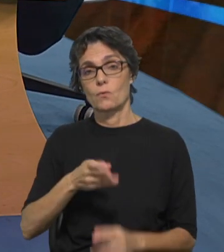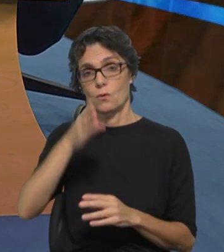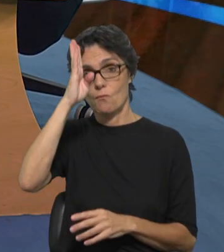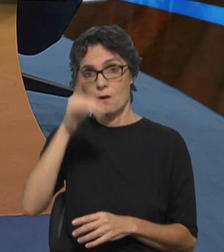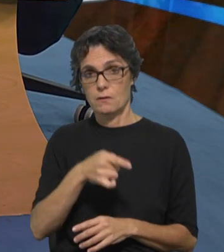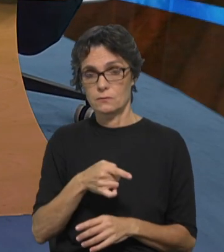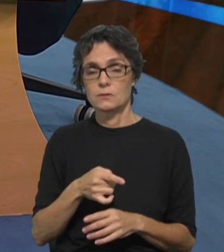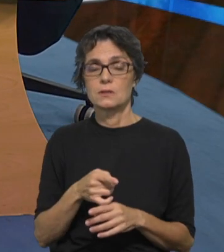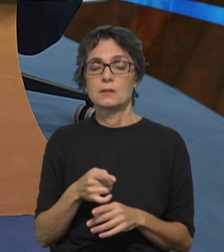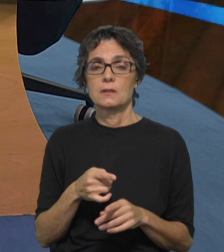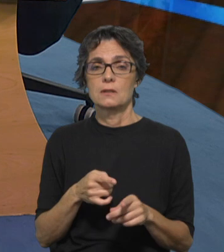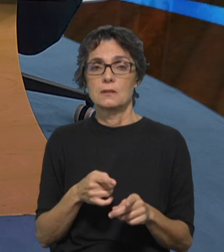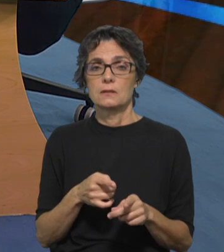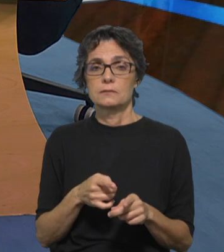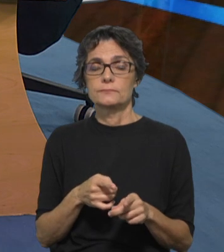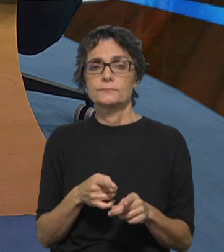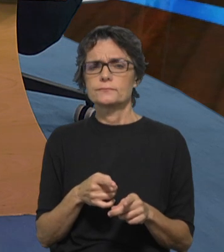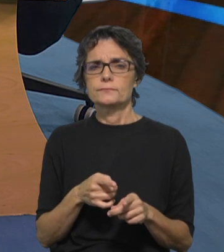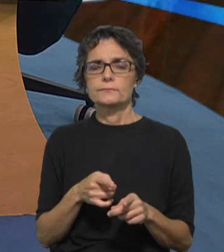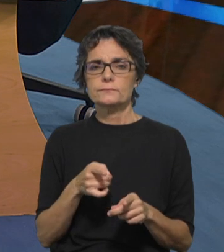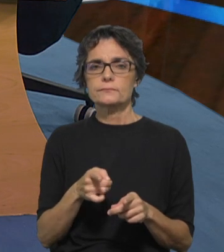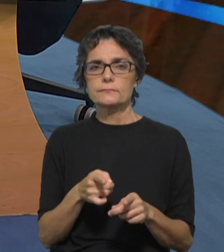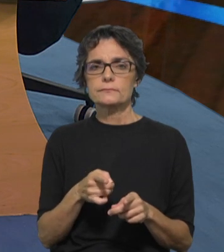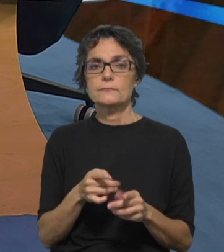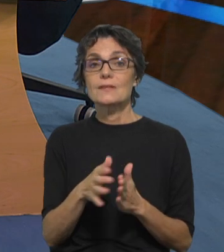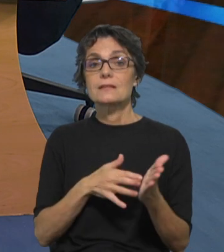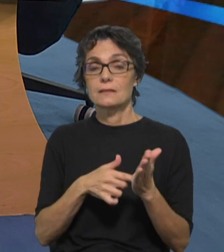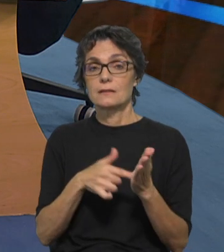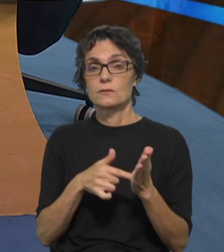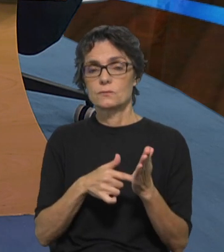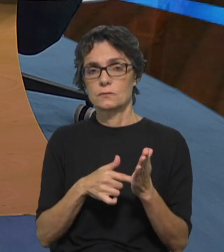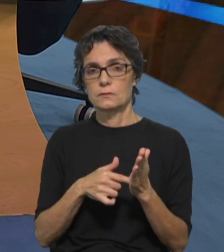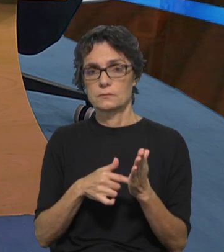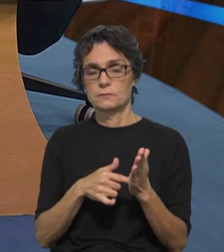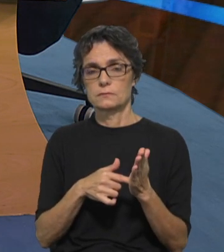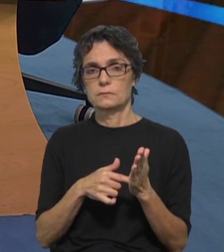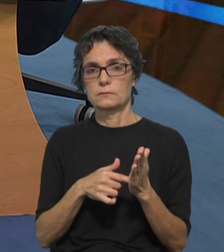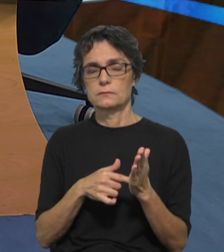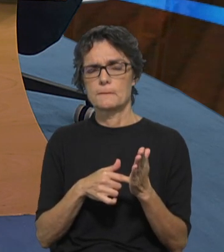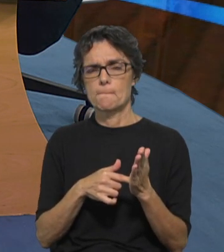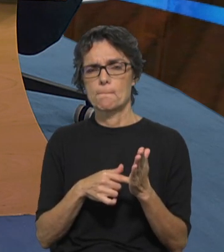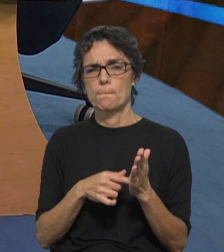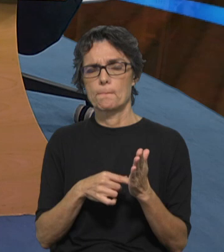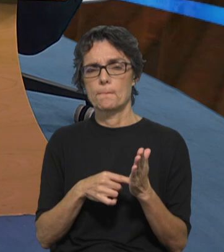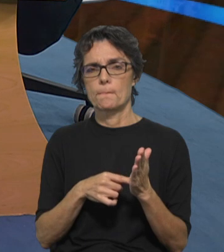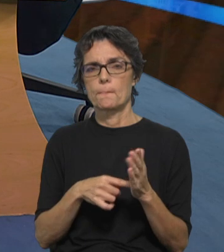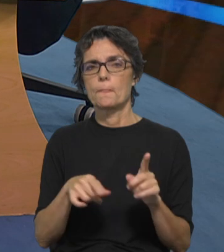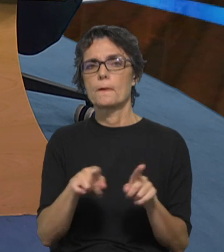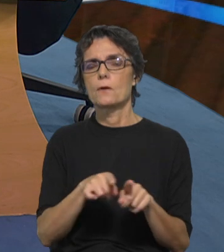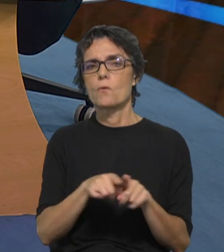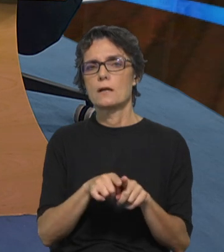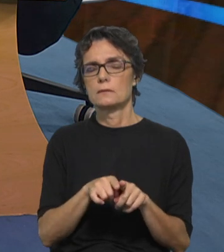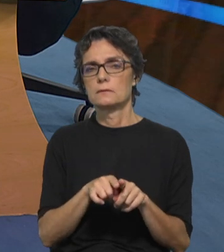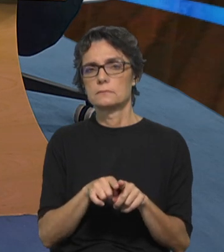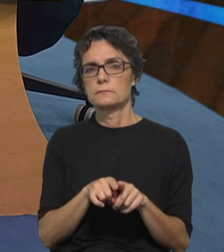que deve assistir cada um daqueles que integram a comunidade cristã, onde não há dois iguais,